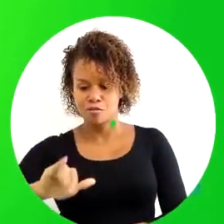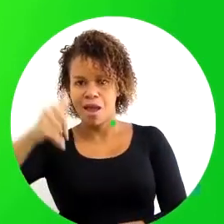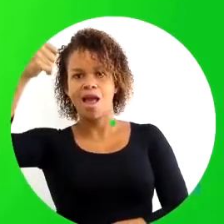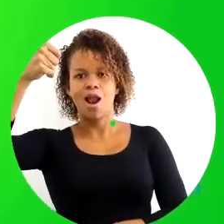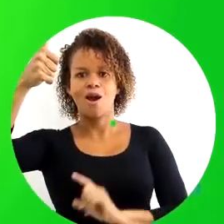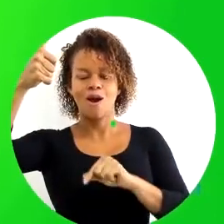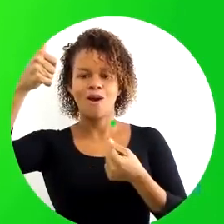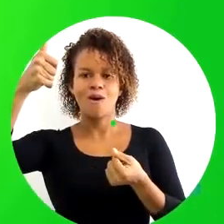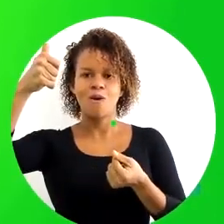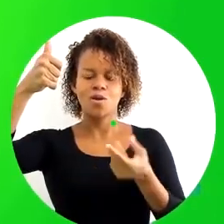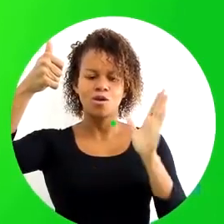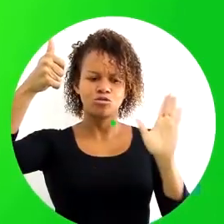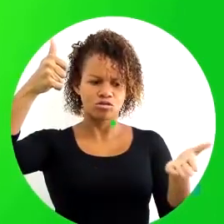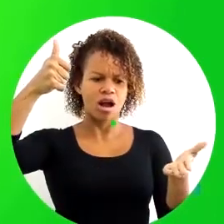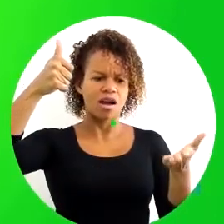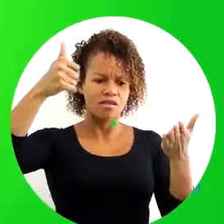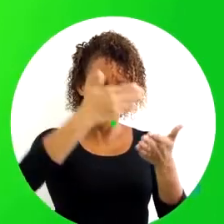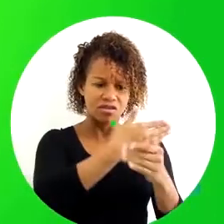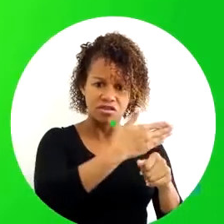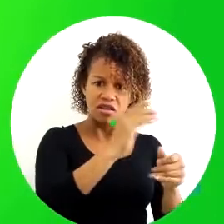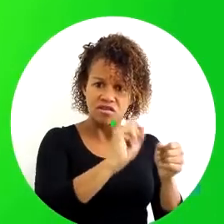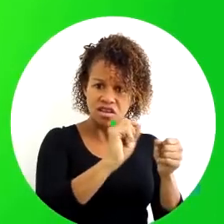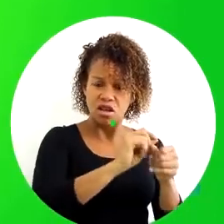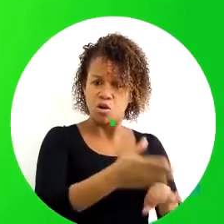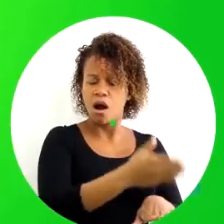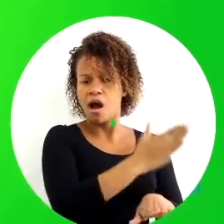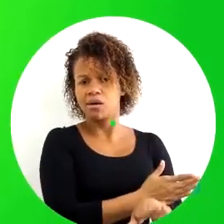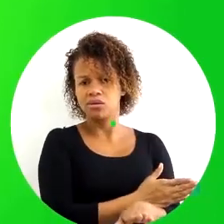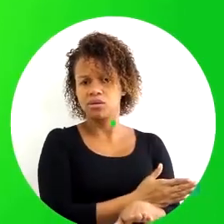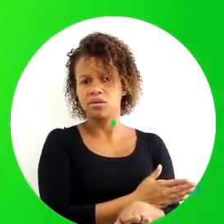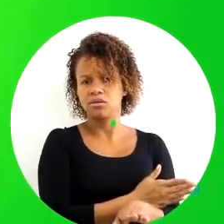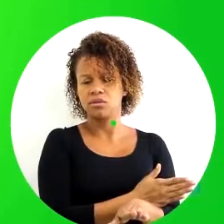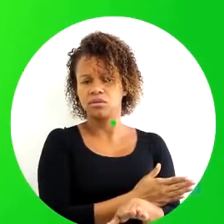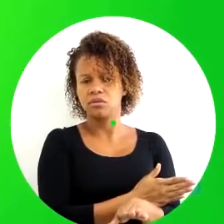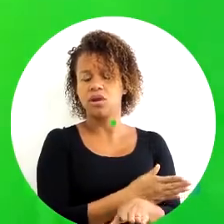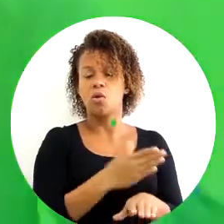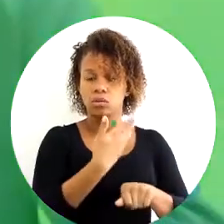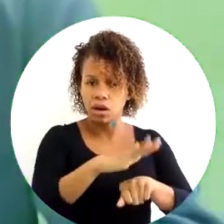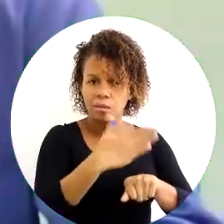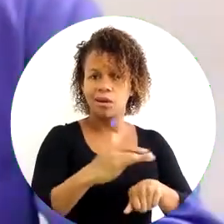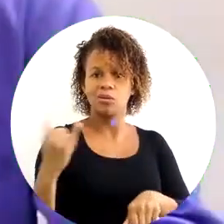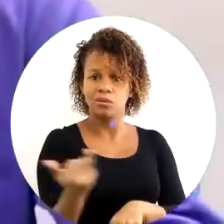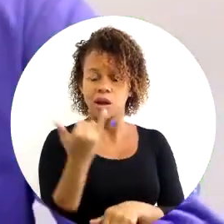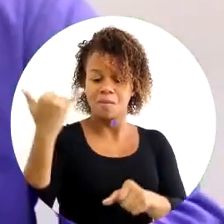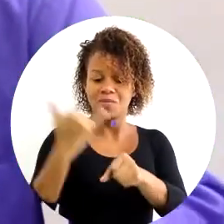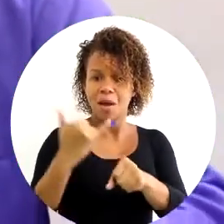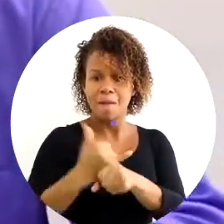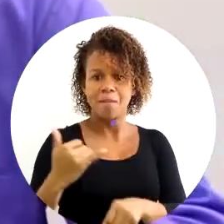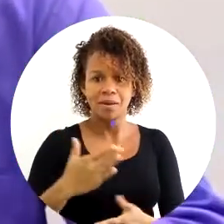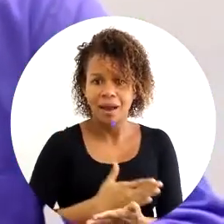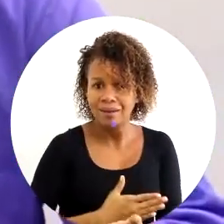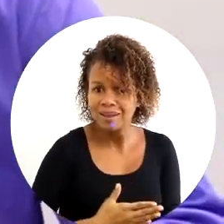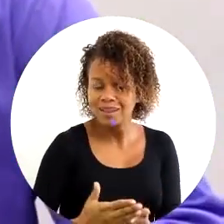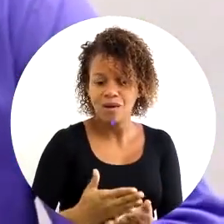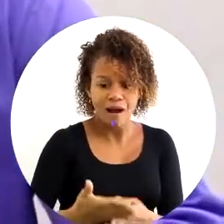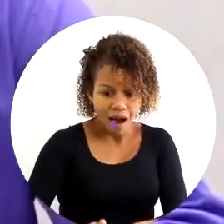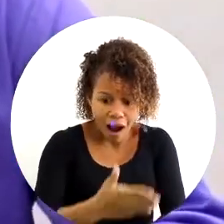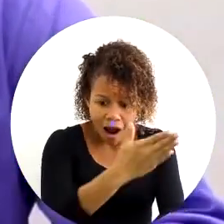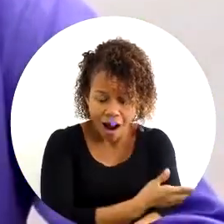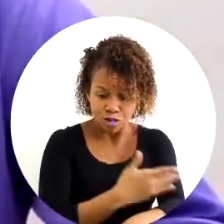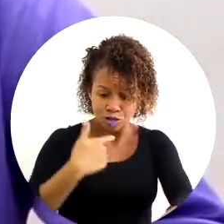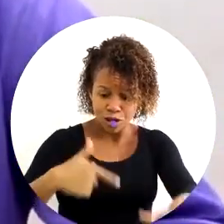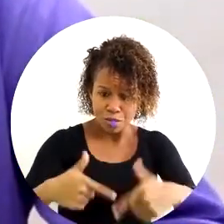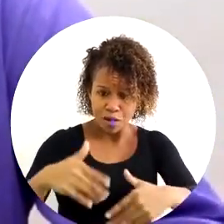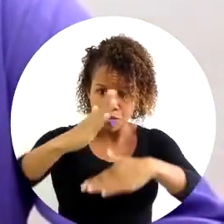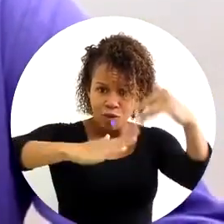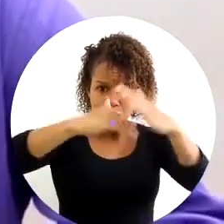eu faça melhor aquilo que eu já estou fazendo. Ou, na verdade, o treinamento deveria ser a ferramenta inicial antes do